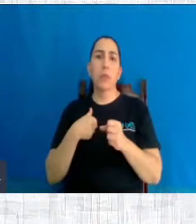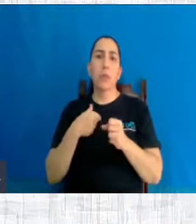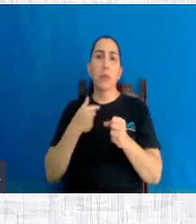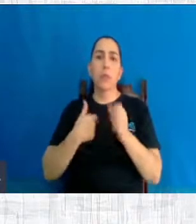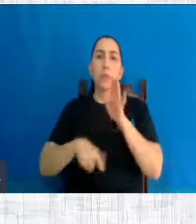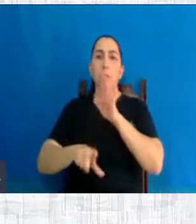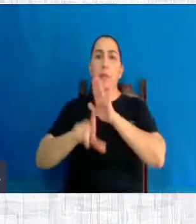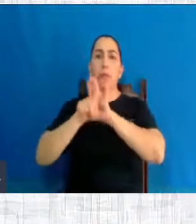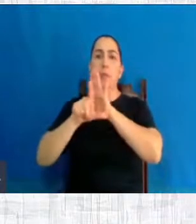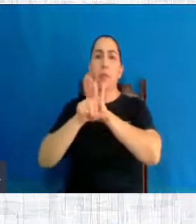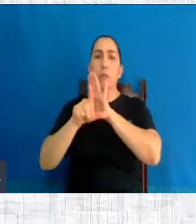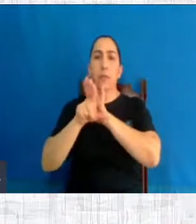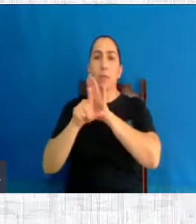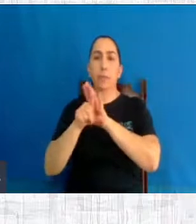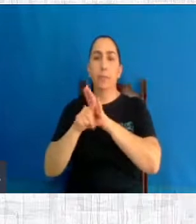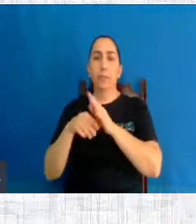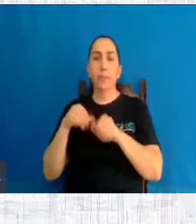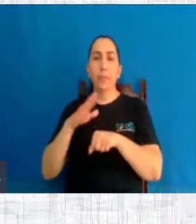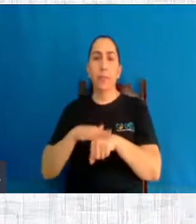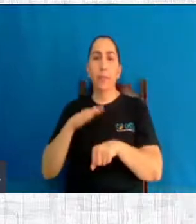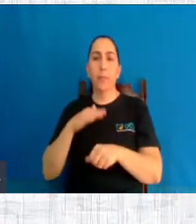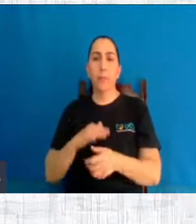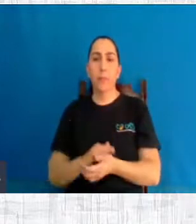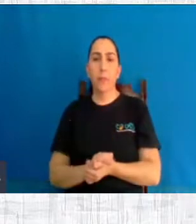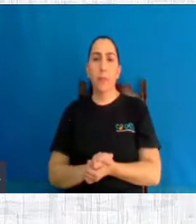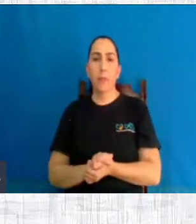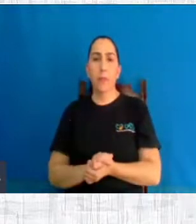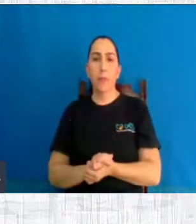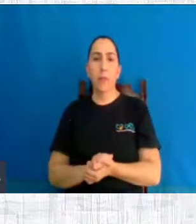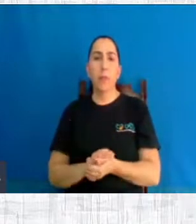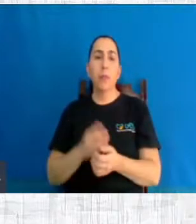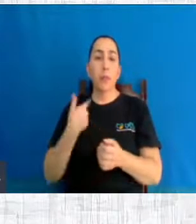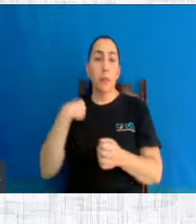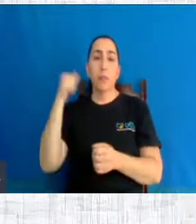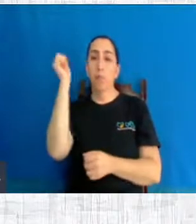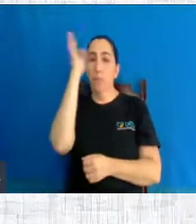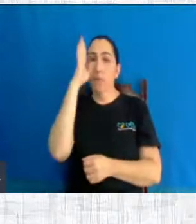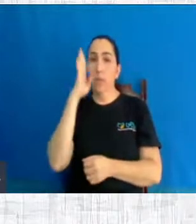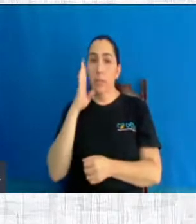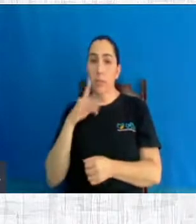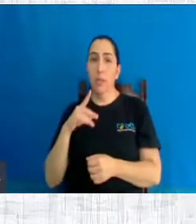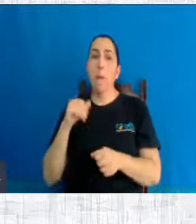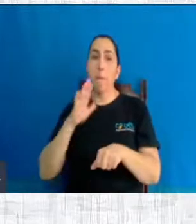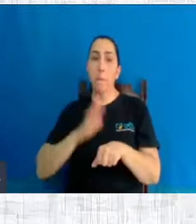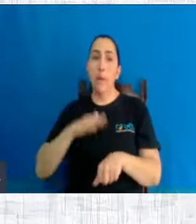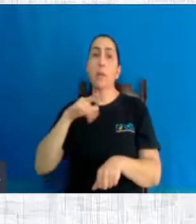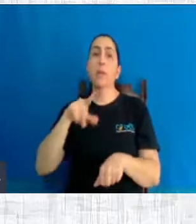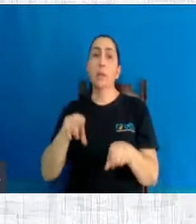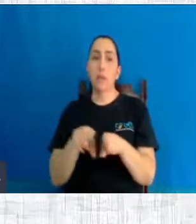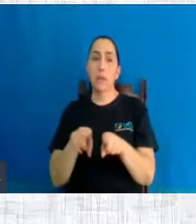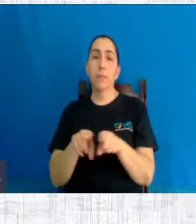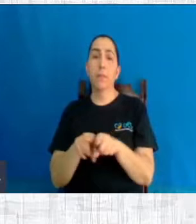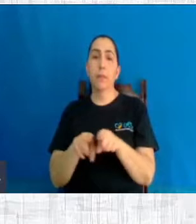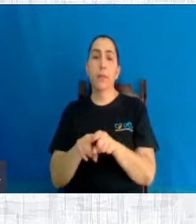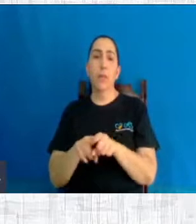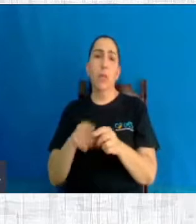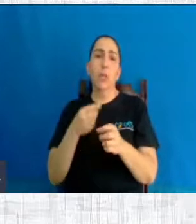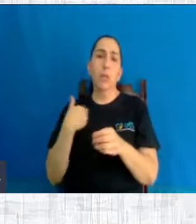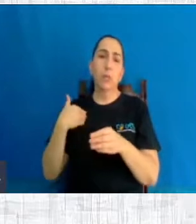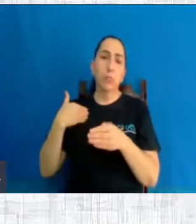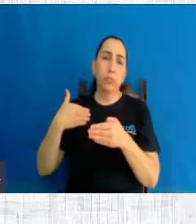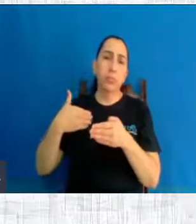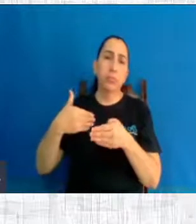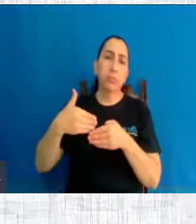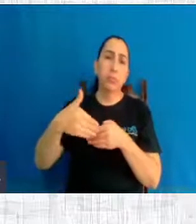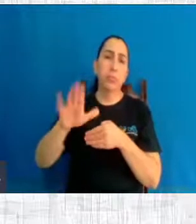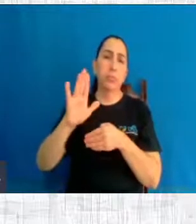legaliza, se torna mais ainda, não é? Então, aumentou também no Brasil, aumentou em toda parte. Mas aqui do lado, há poucos anos, não teve mais a influência da